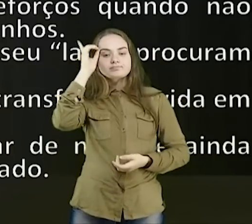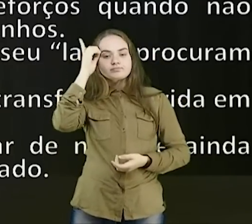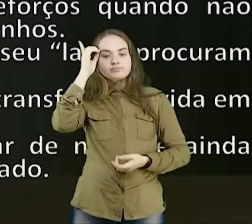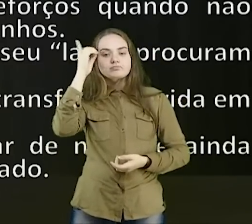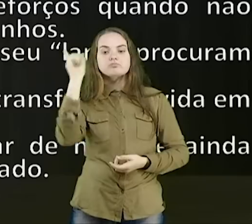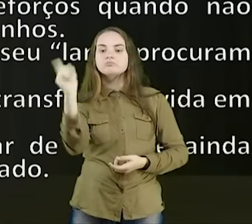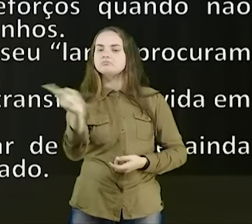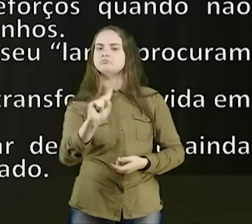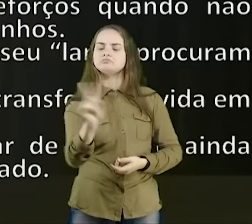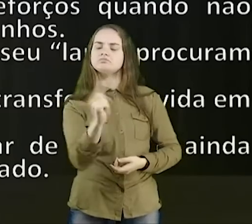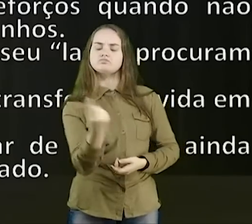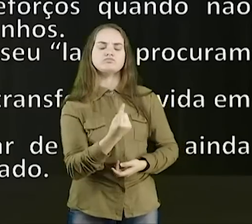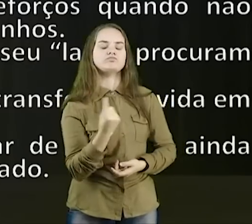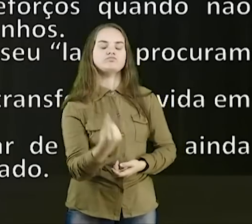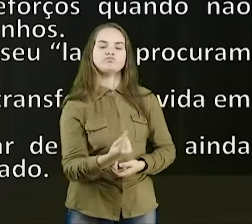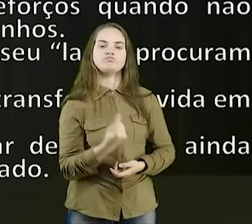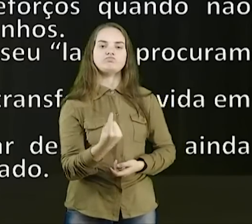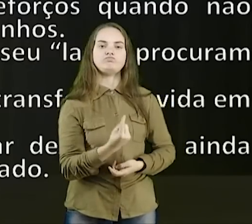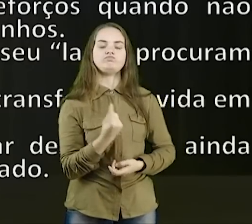agem sozinhos,